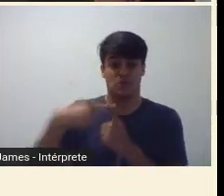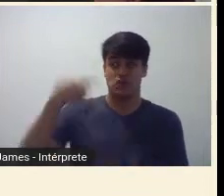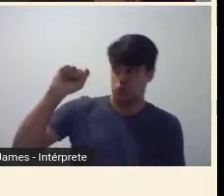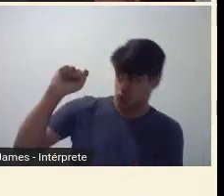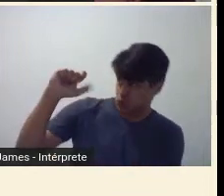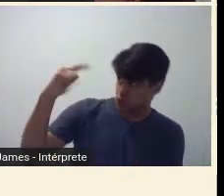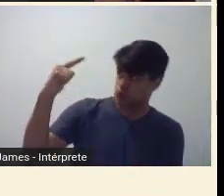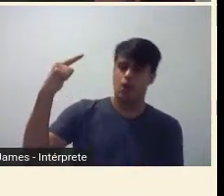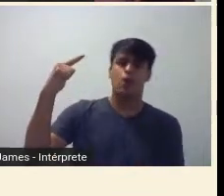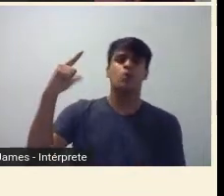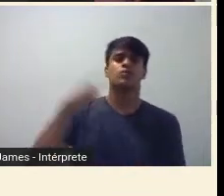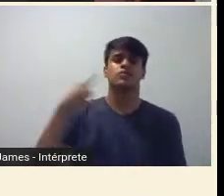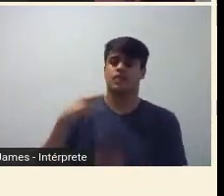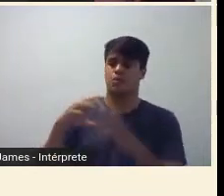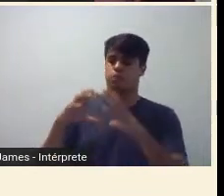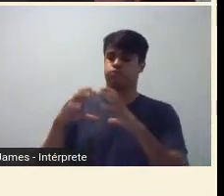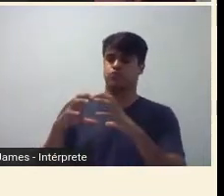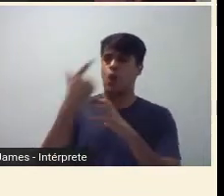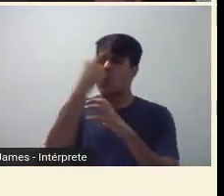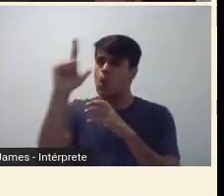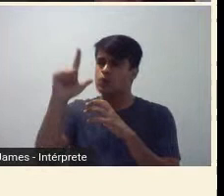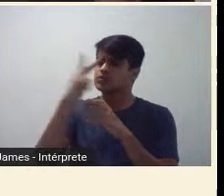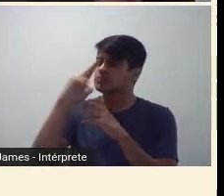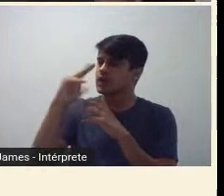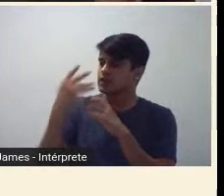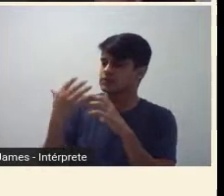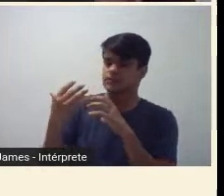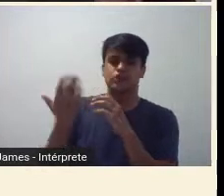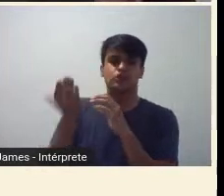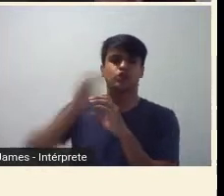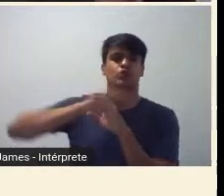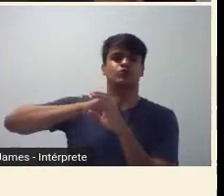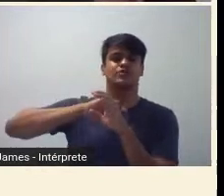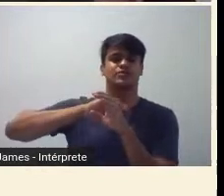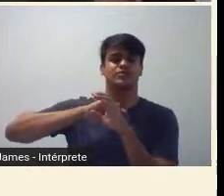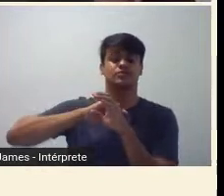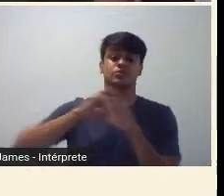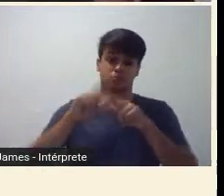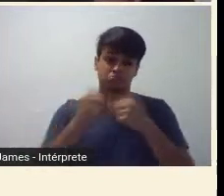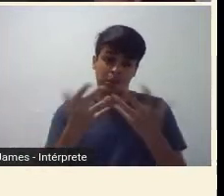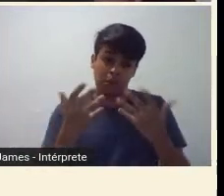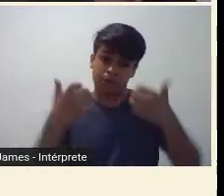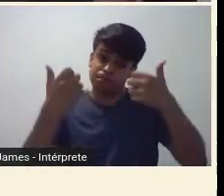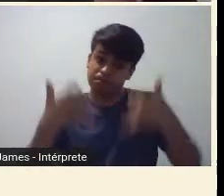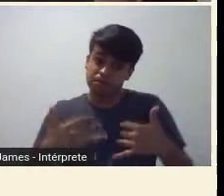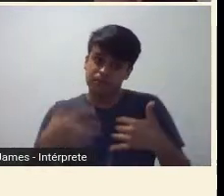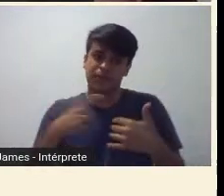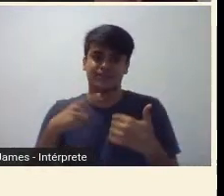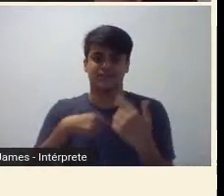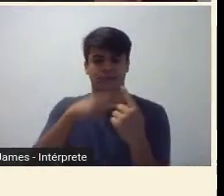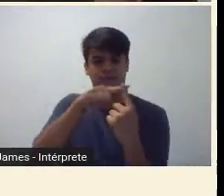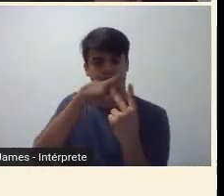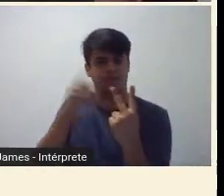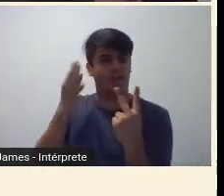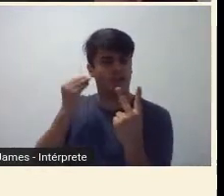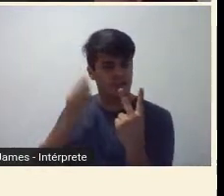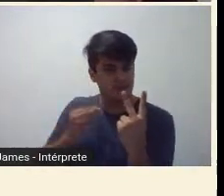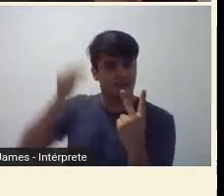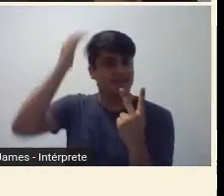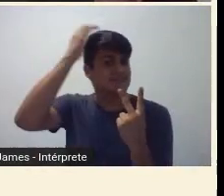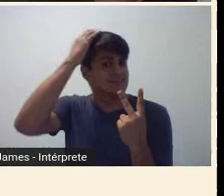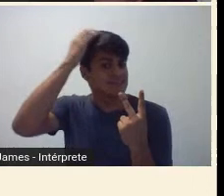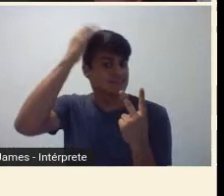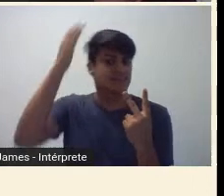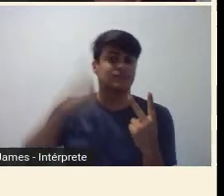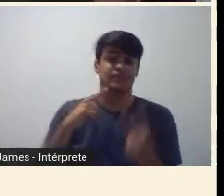sobre outros nomes, né, então queria começar apontuando isso, que a Anitta e a Tarsila foram construídas ao longo do século XX como